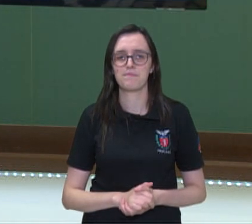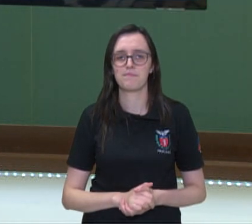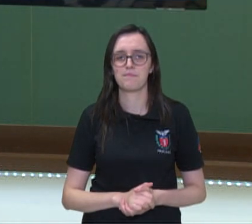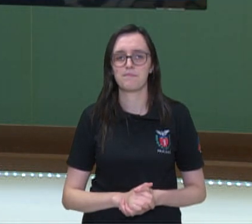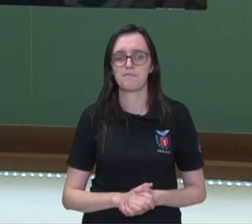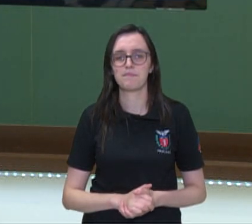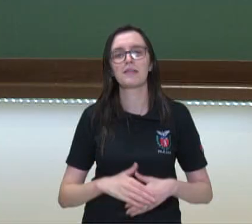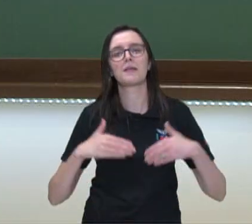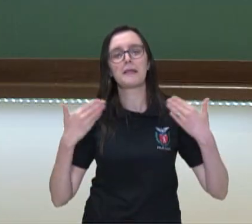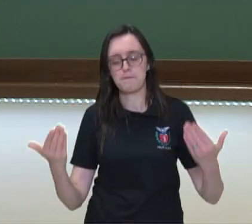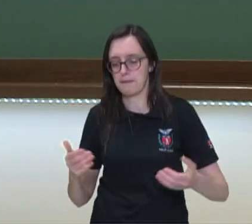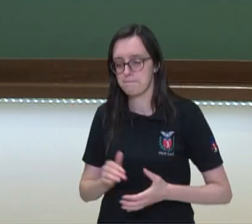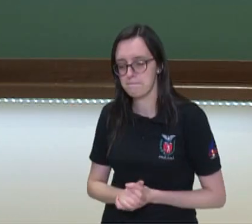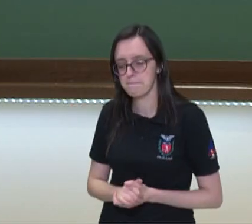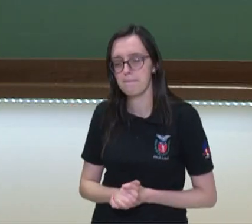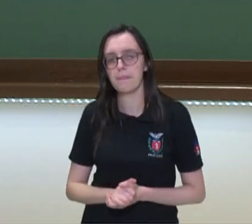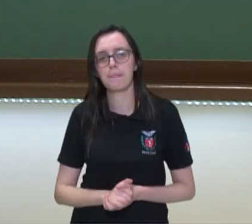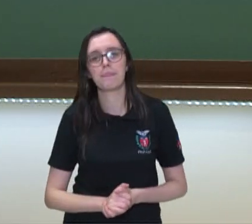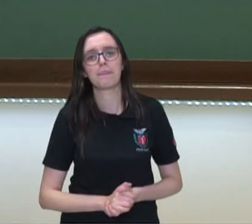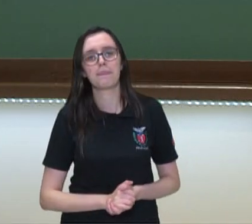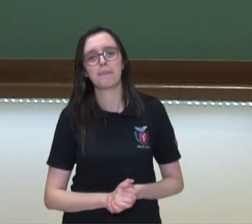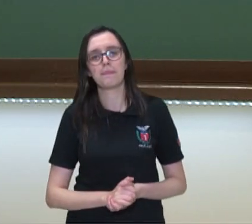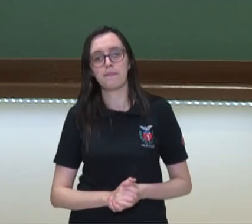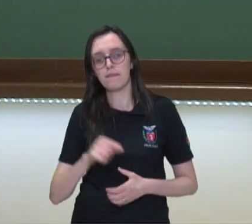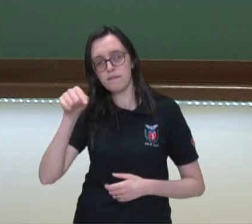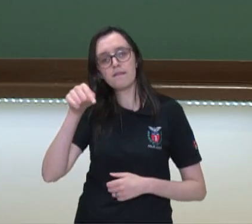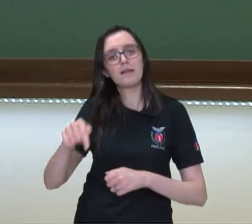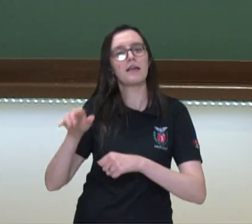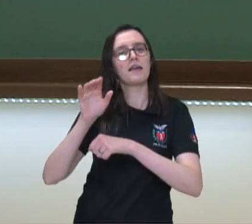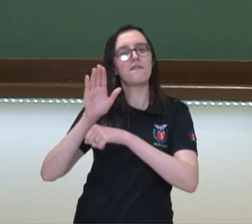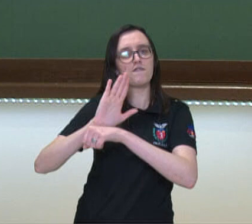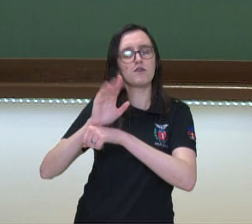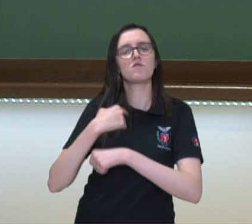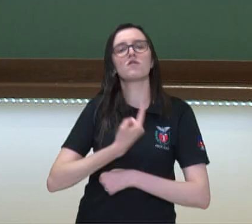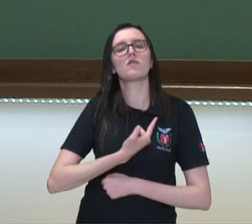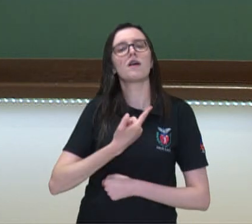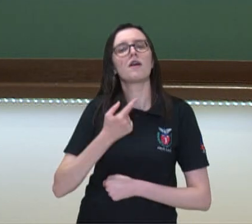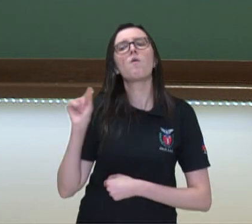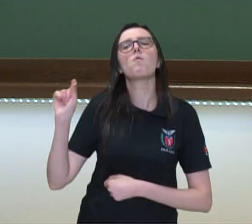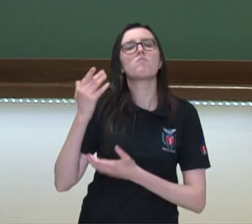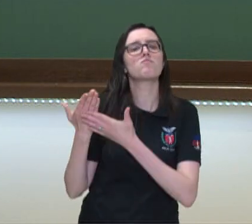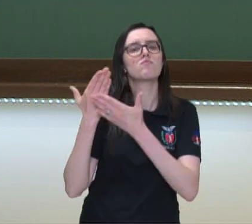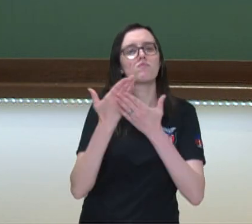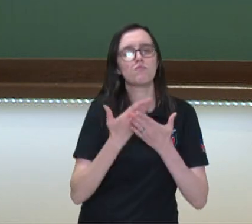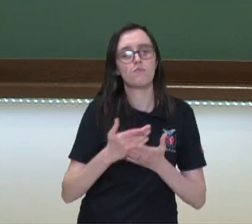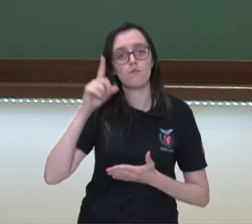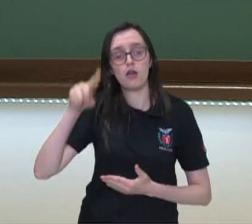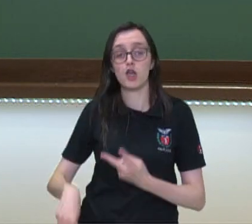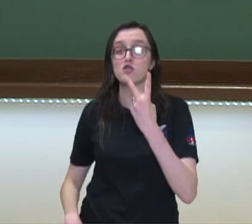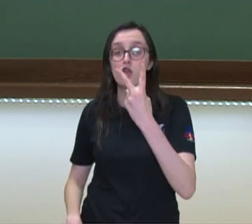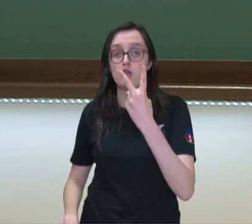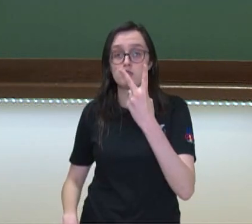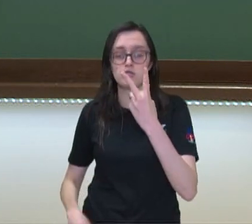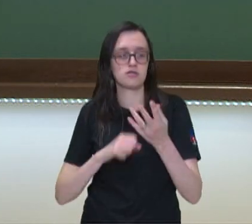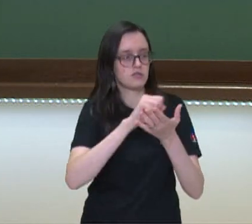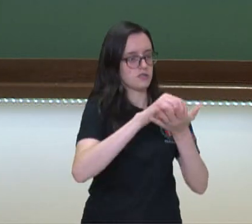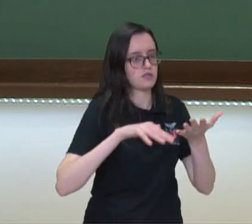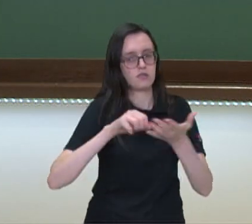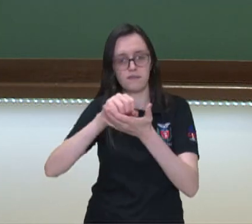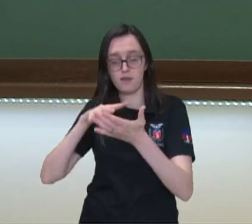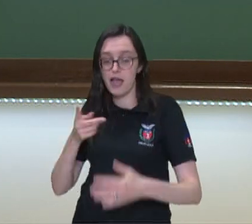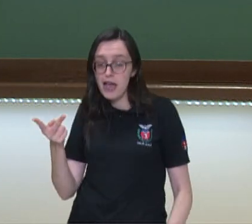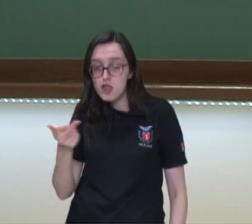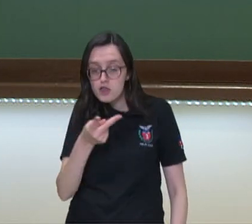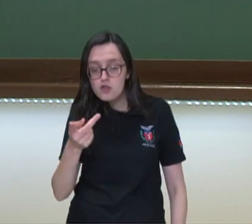Muito bem. Então, nesse vídeo, o nós vimos? Nós vimos dois problemas e esses dois